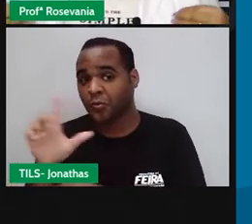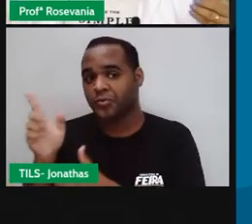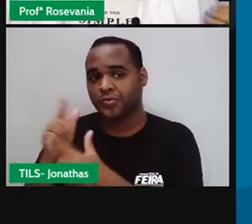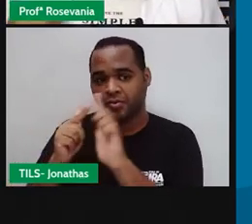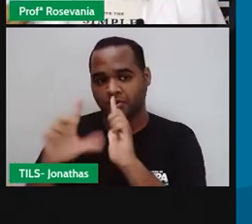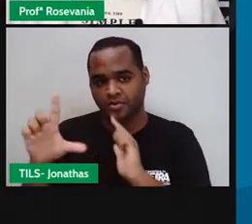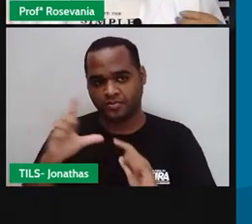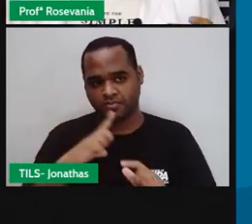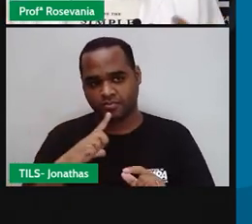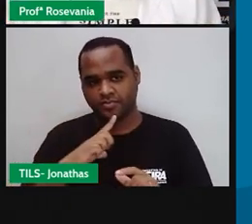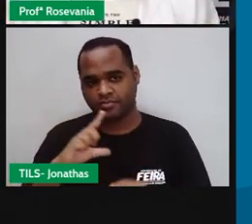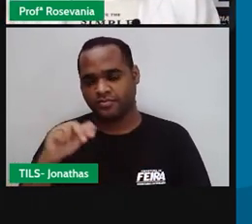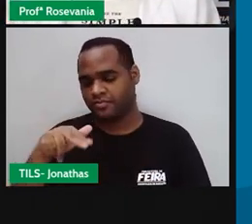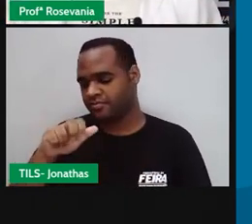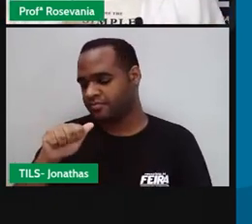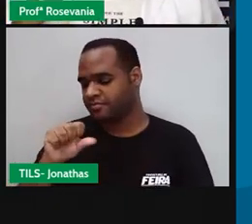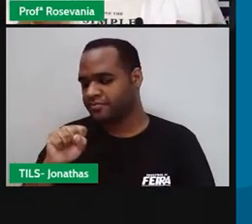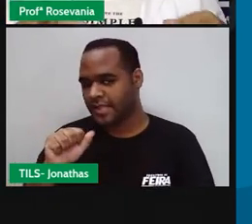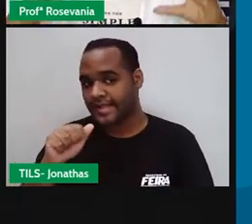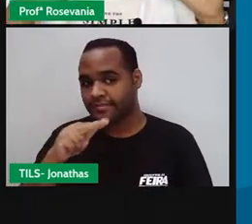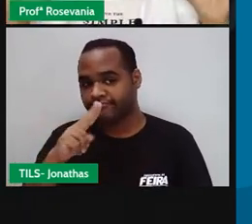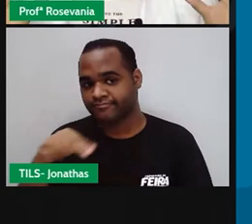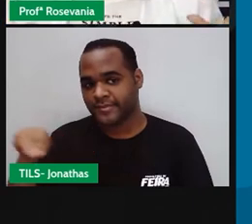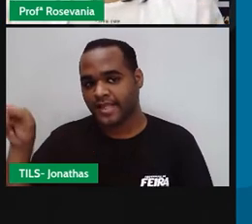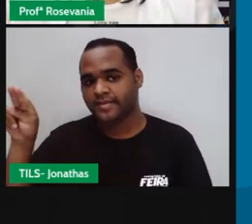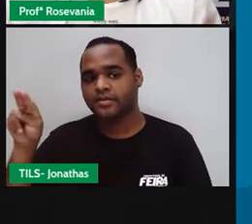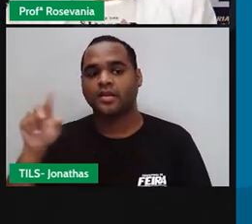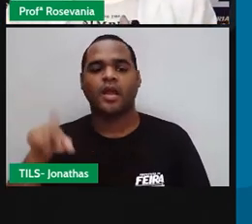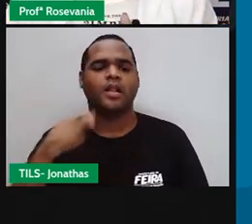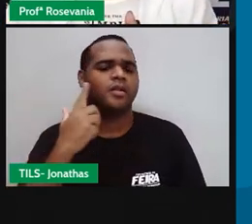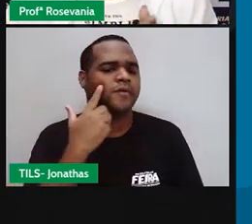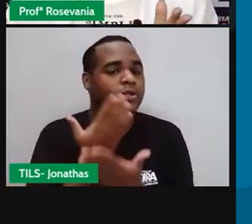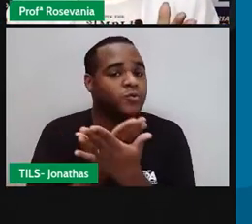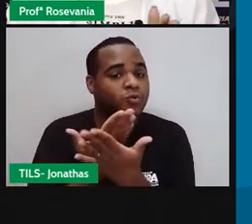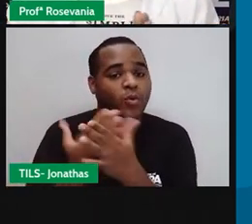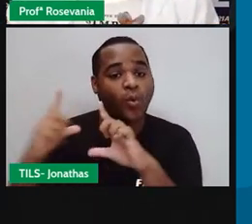a NASA divulgou estudos, né, que está reduzindo